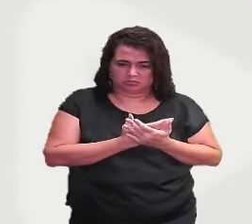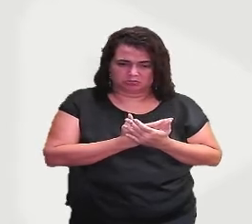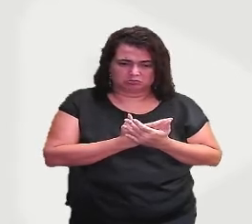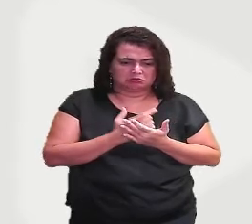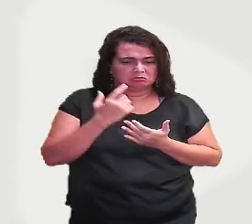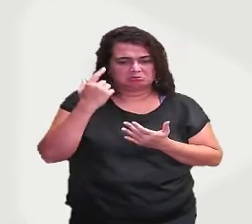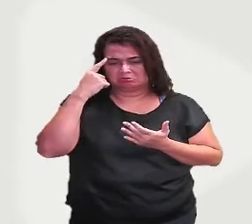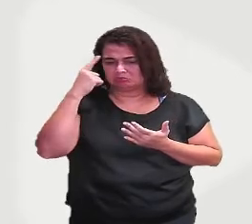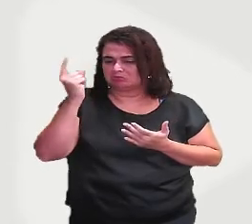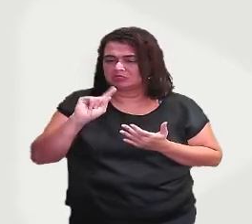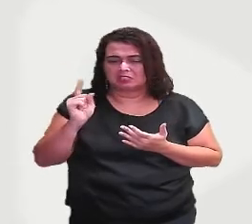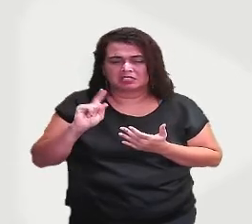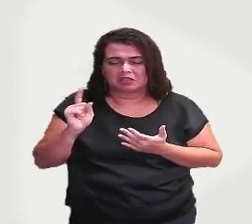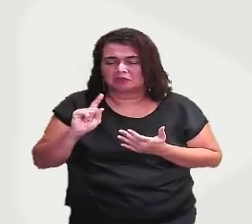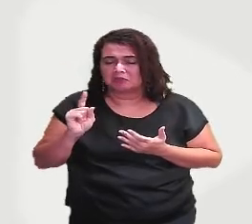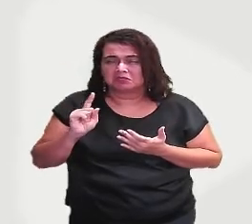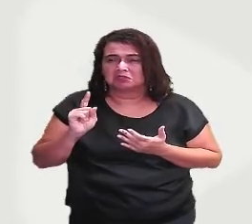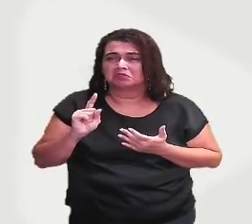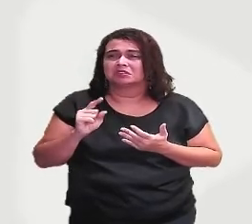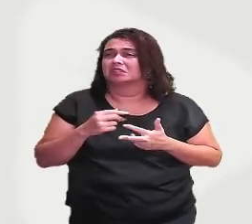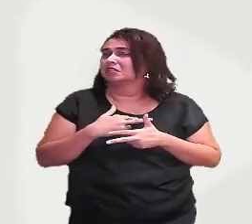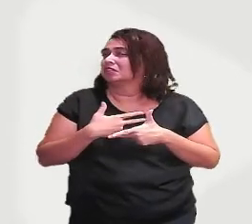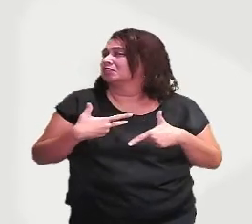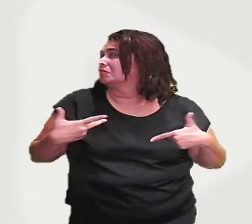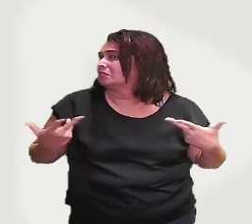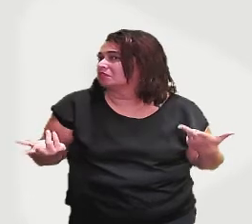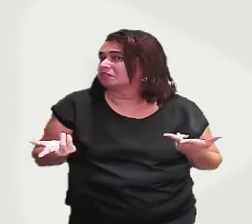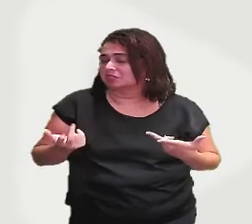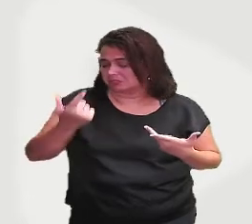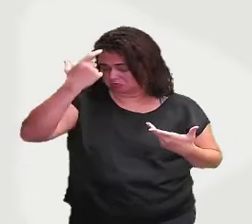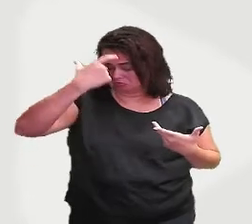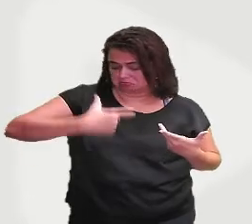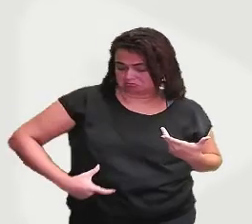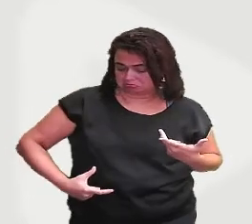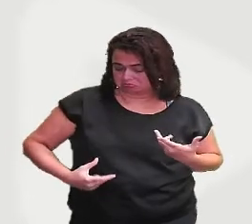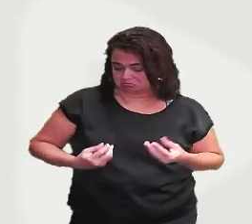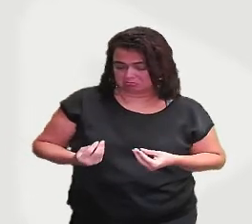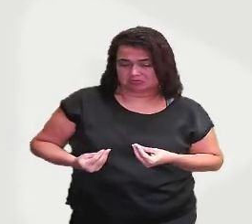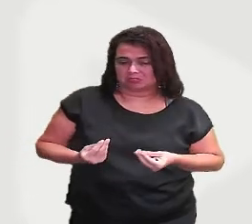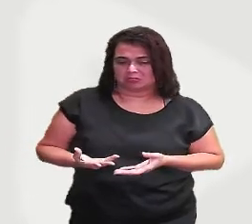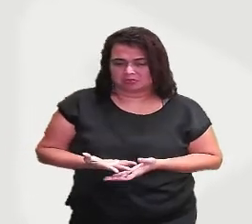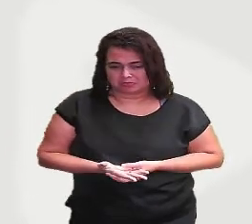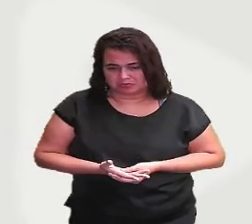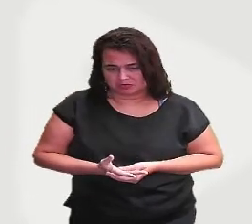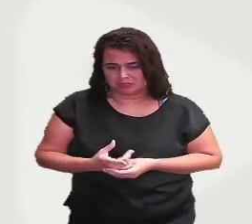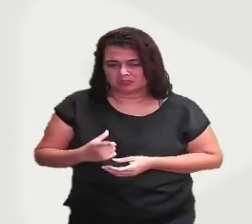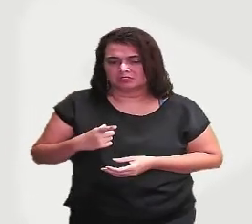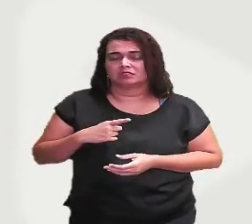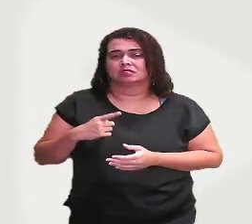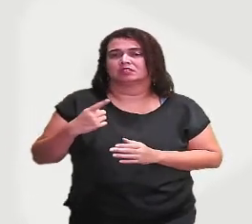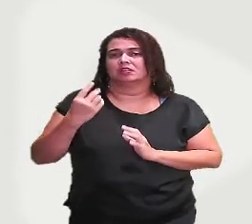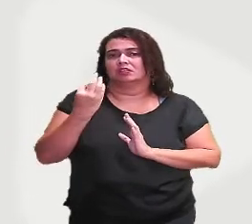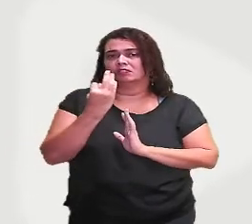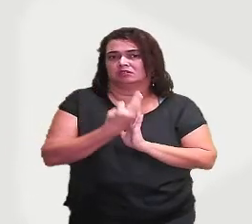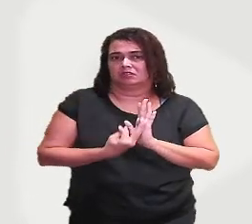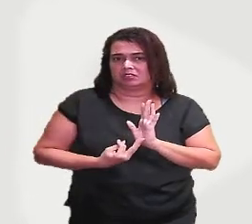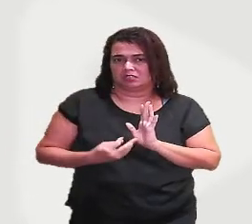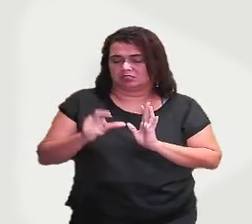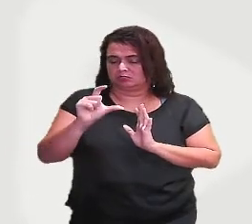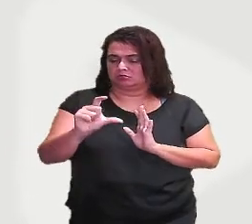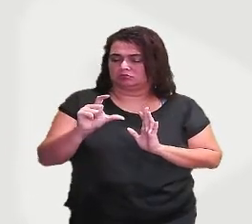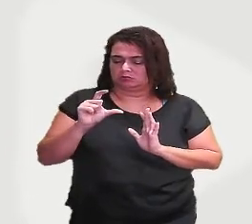lógica e satisfatória a respeito da sua procedência. Então, temos esse trecho aqui de uma obra de